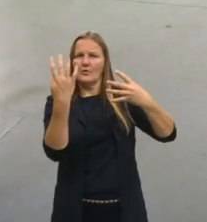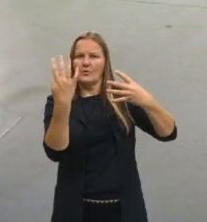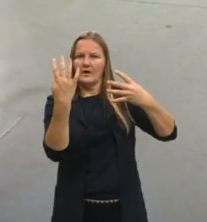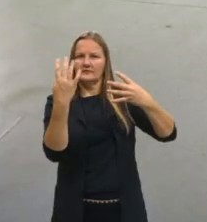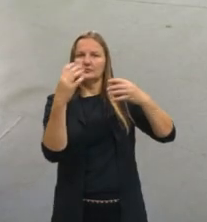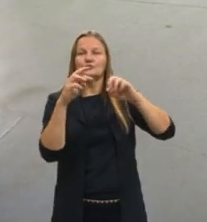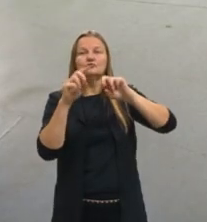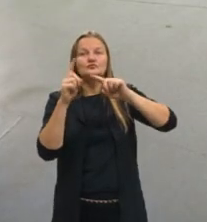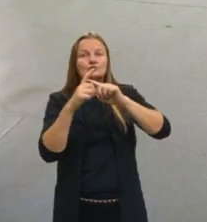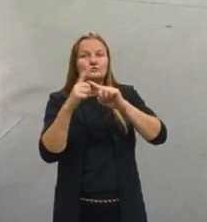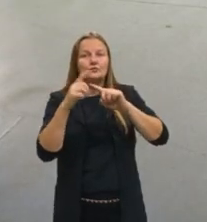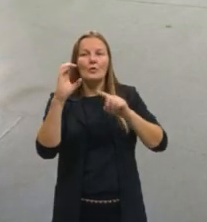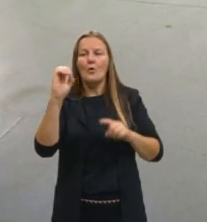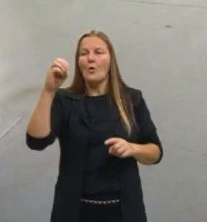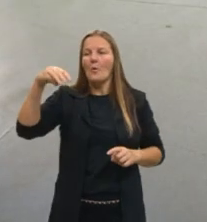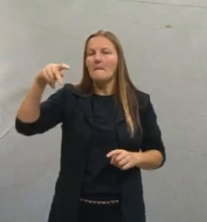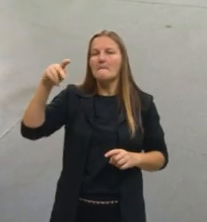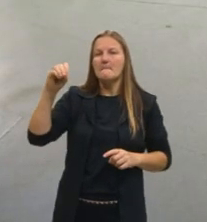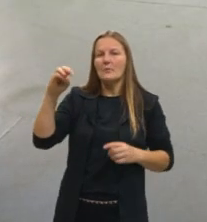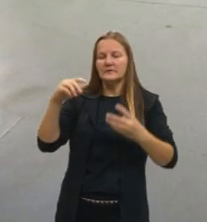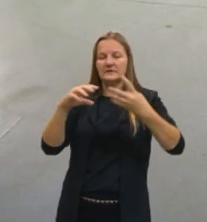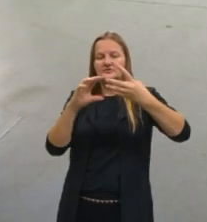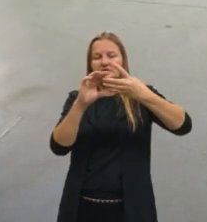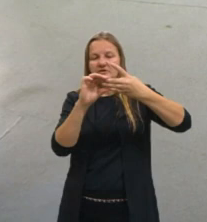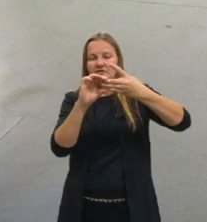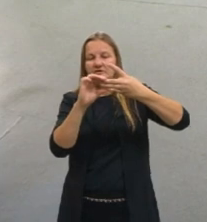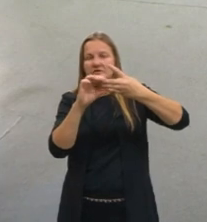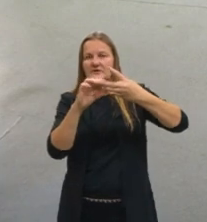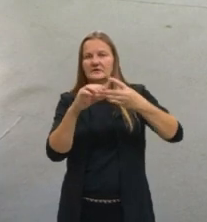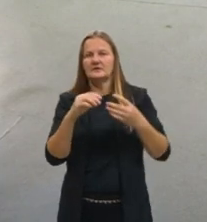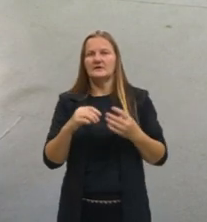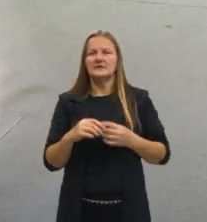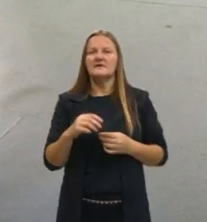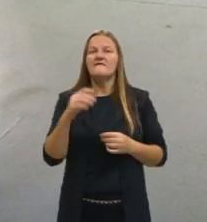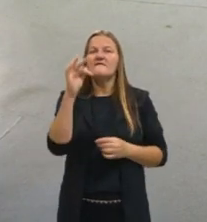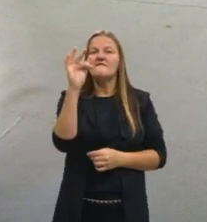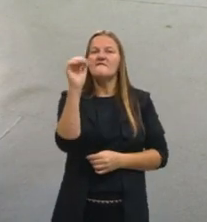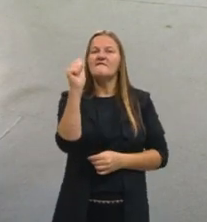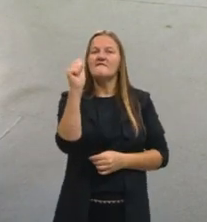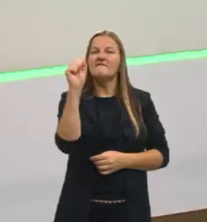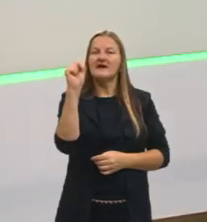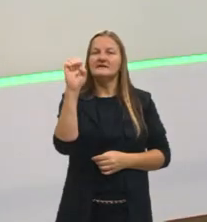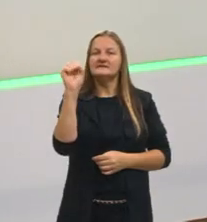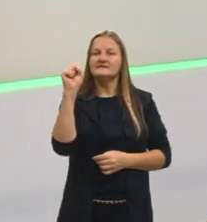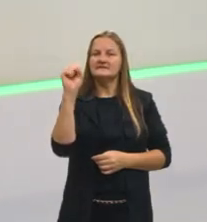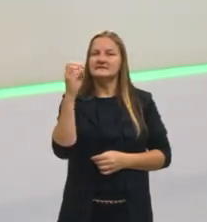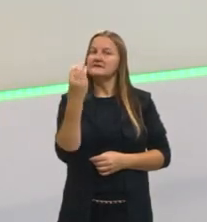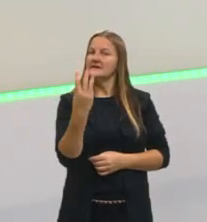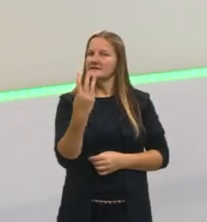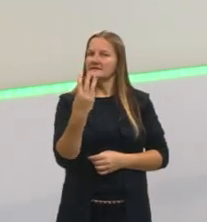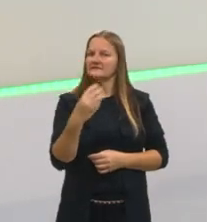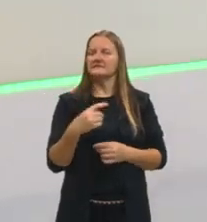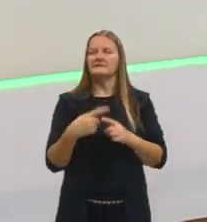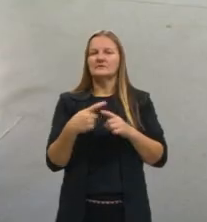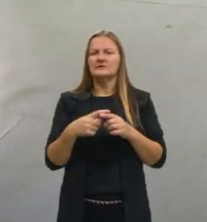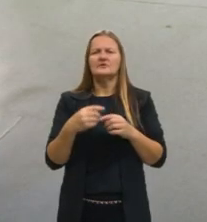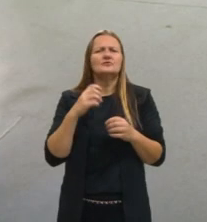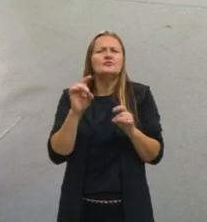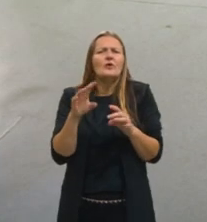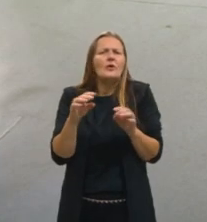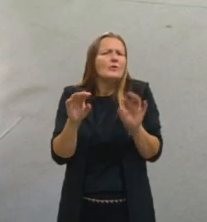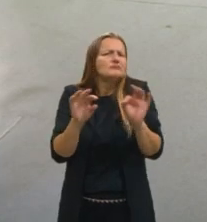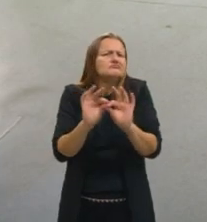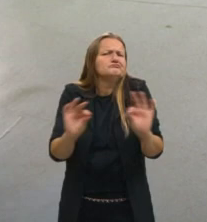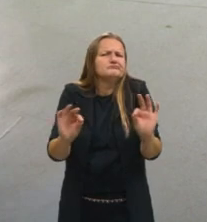componentes e três fases numa mistura simples aí de só substâncias que nós tínhamos em casa,